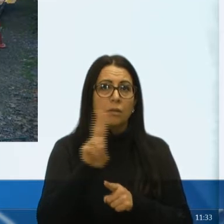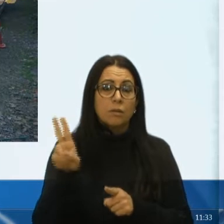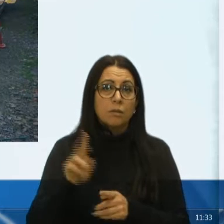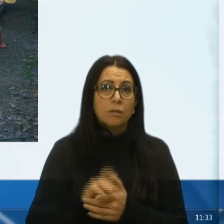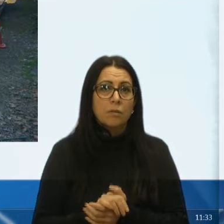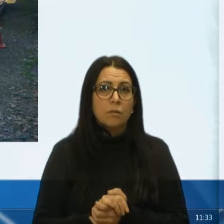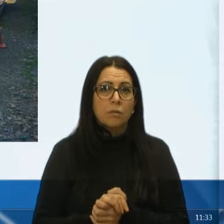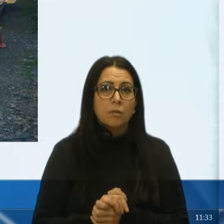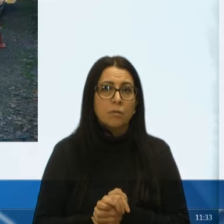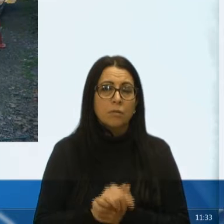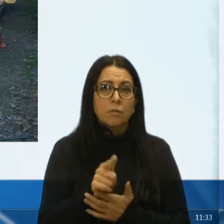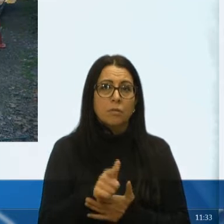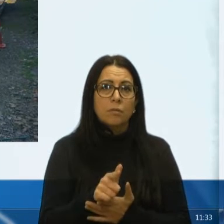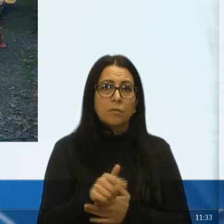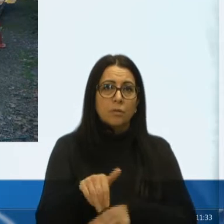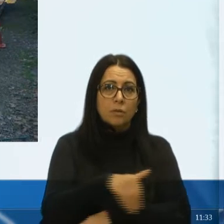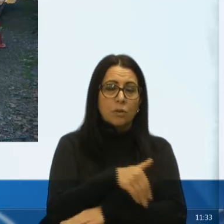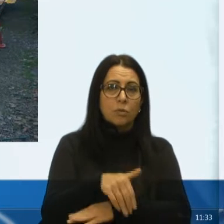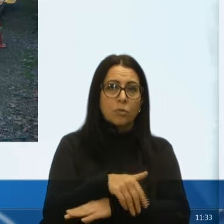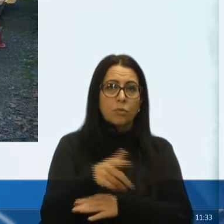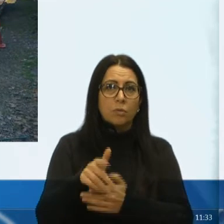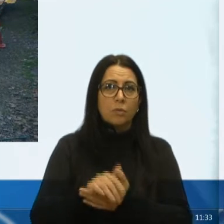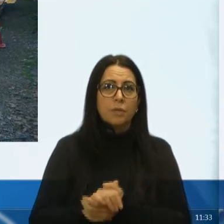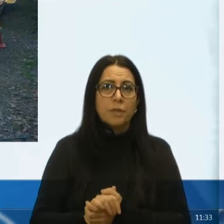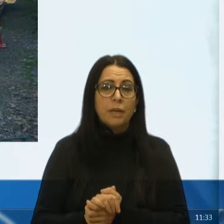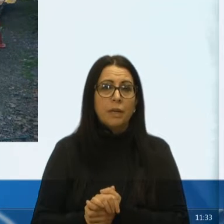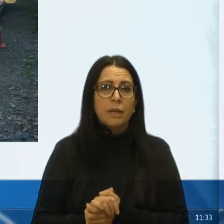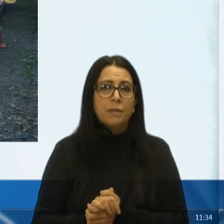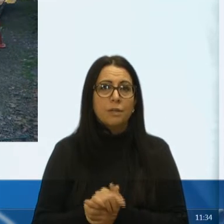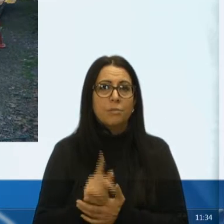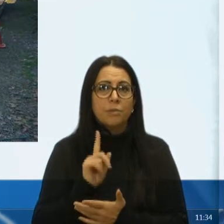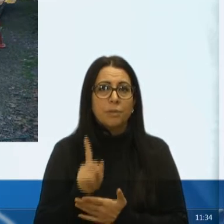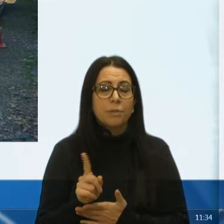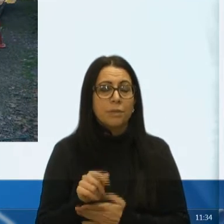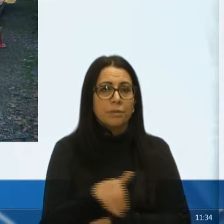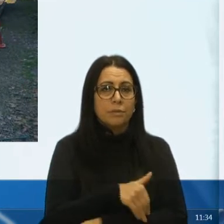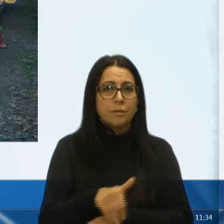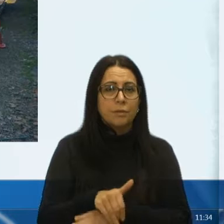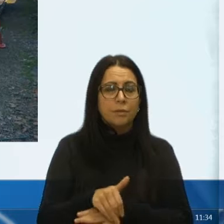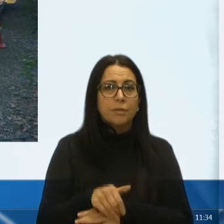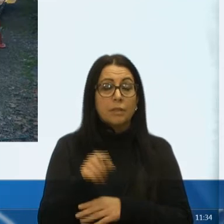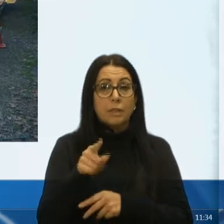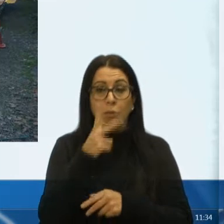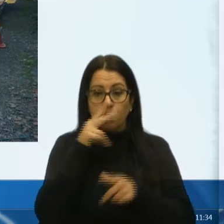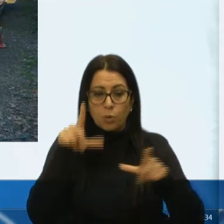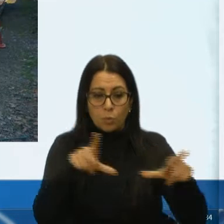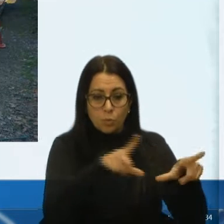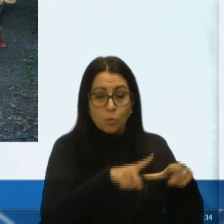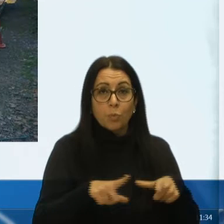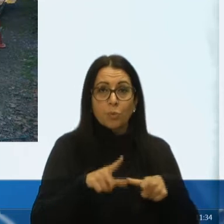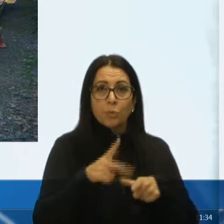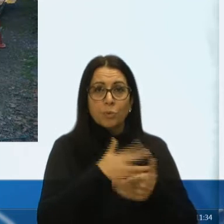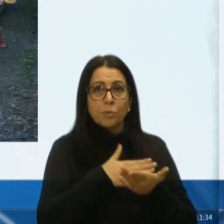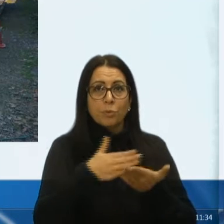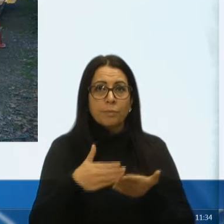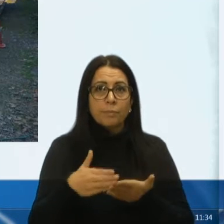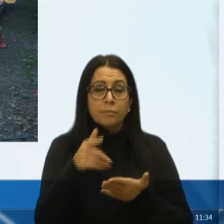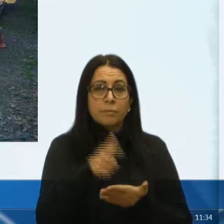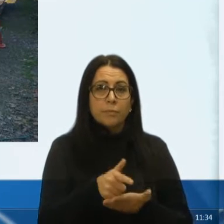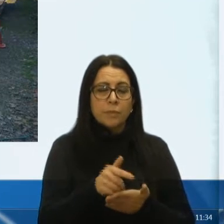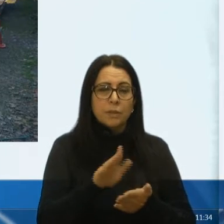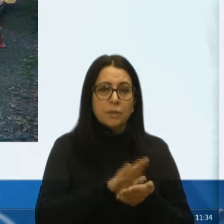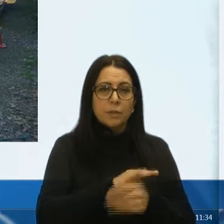asfaltamento que nós fizemos na rua João Francisco Machado, que é uma rua ali no mesmo local, onde se inicia o